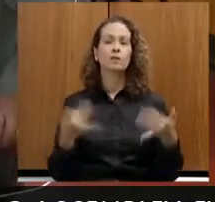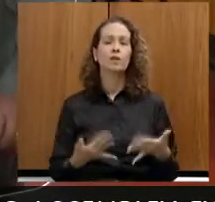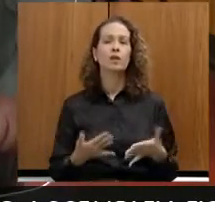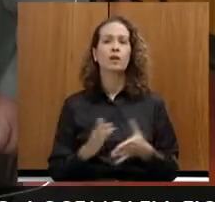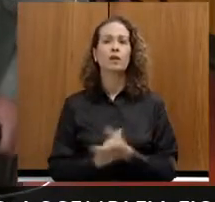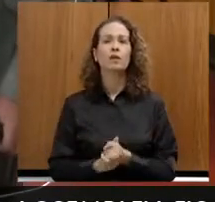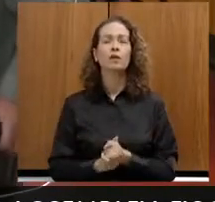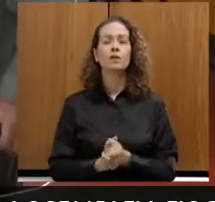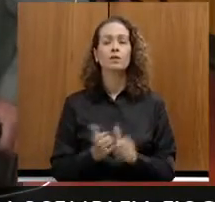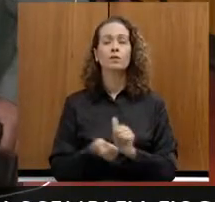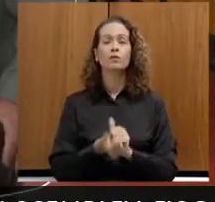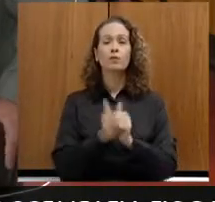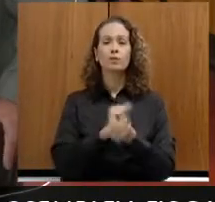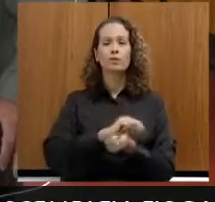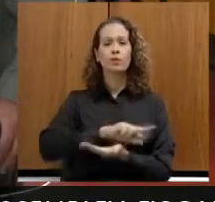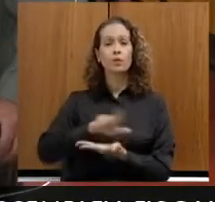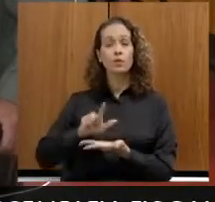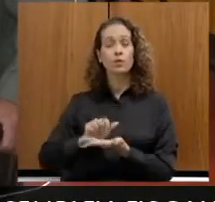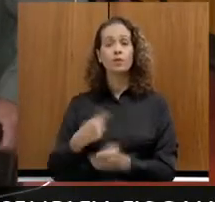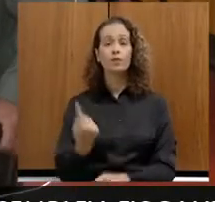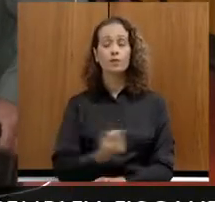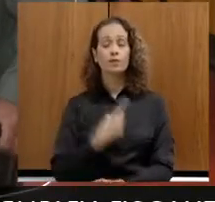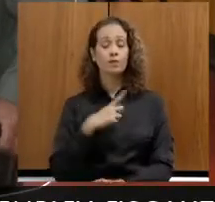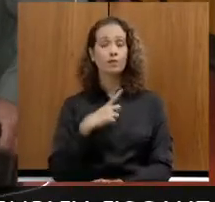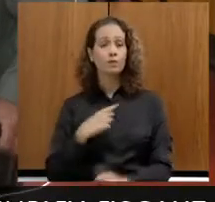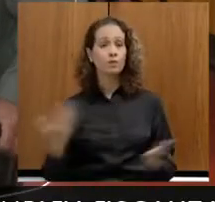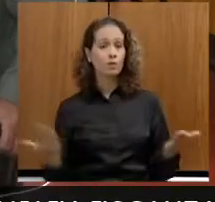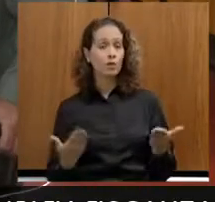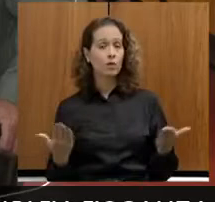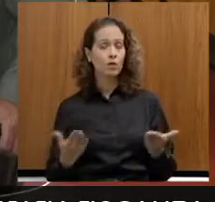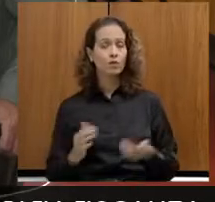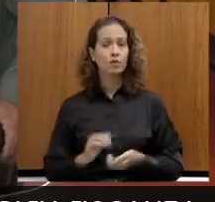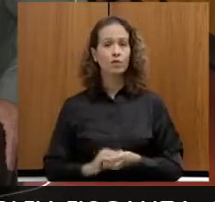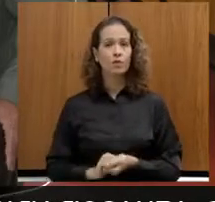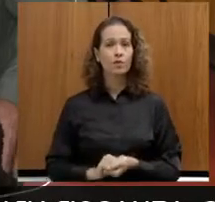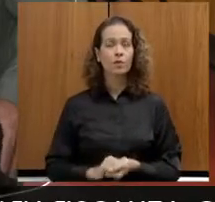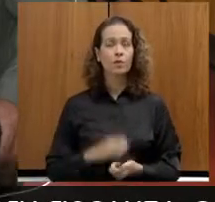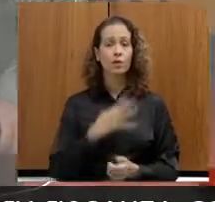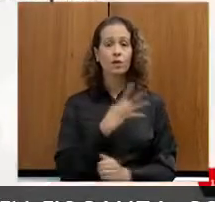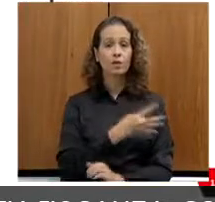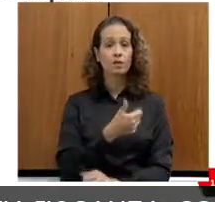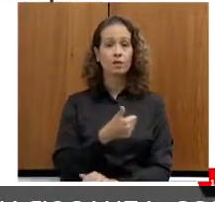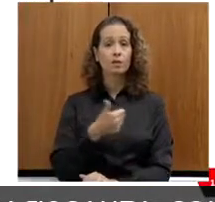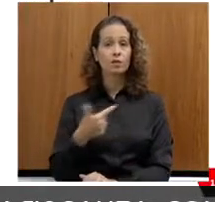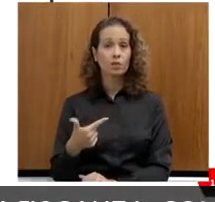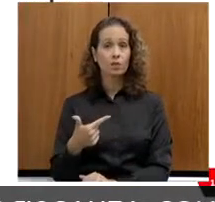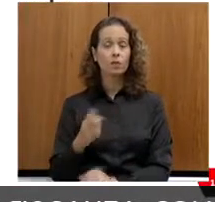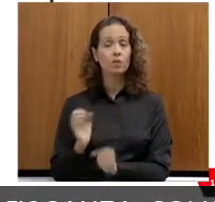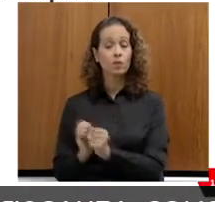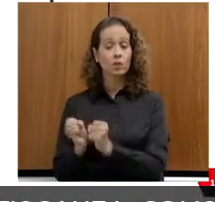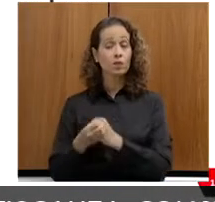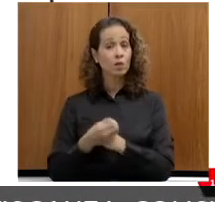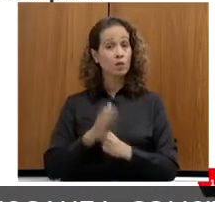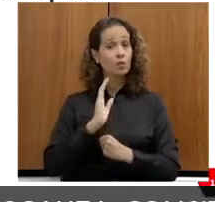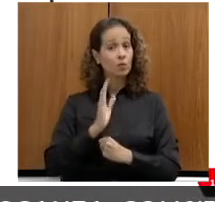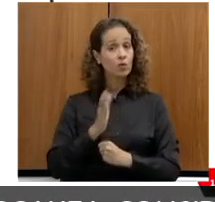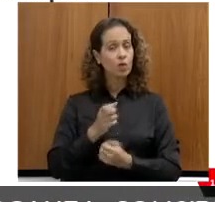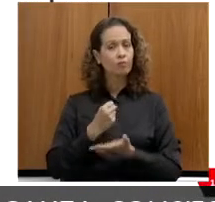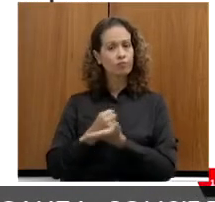esportivo, que nós temos hoje 412 municípios atendidos com